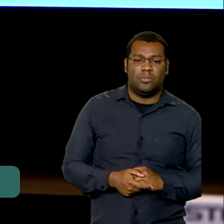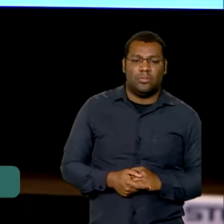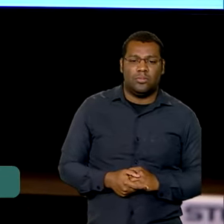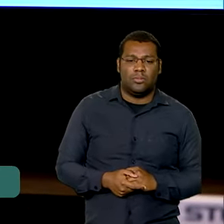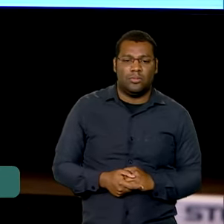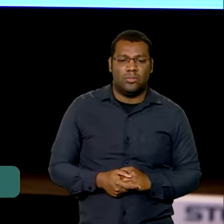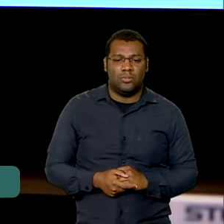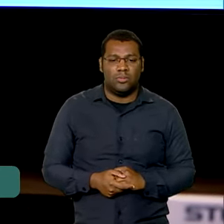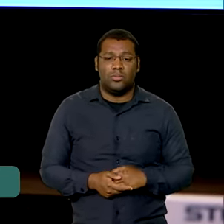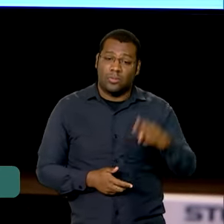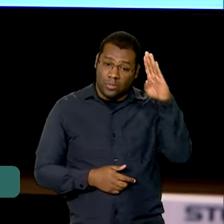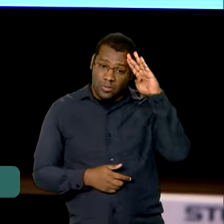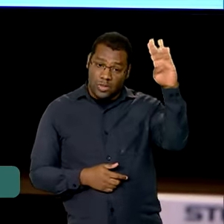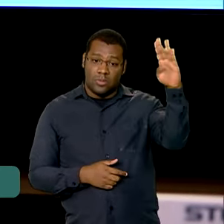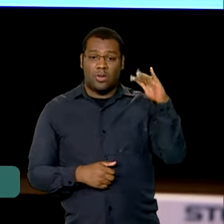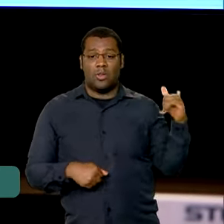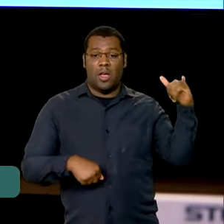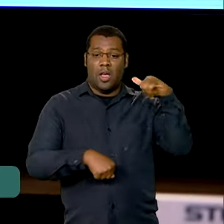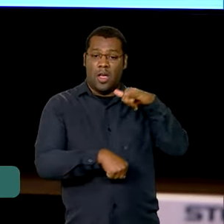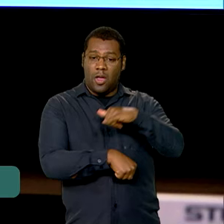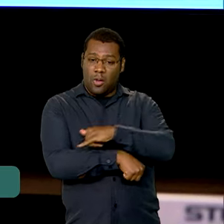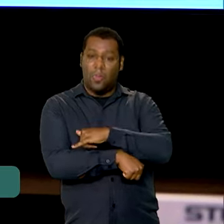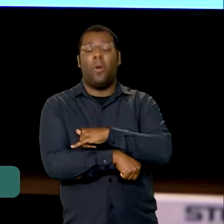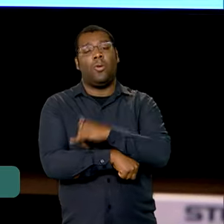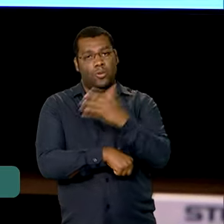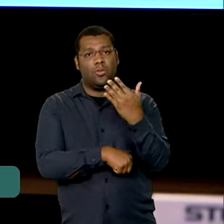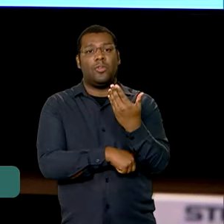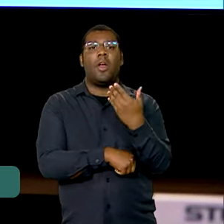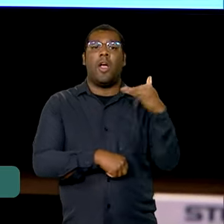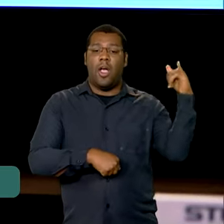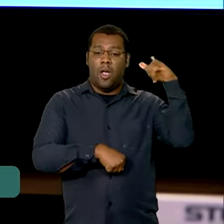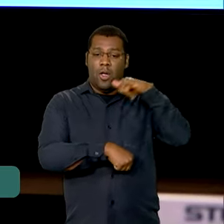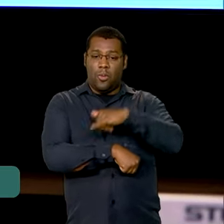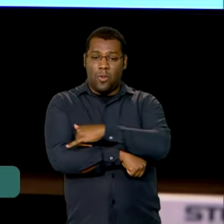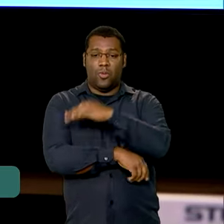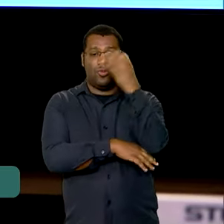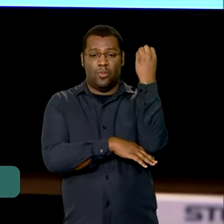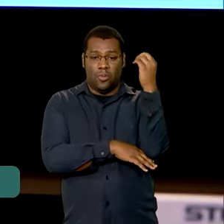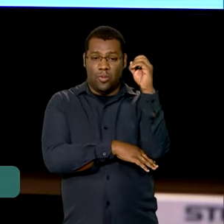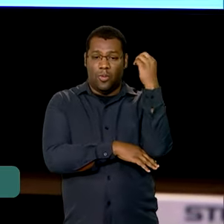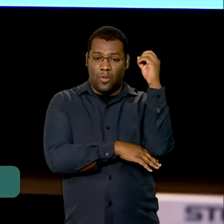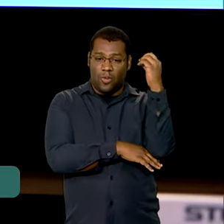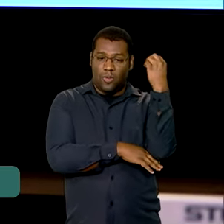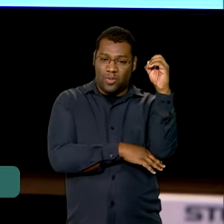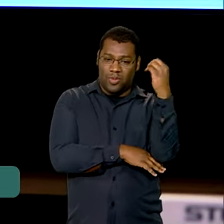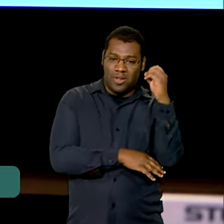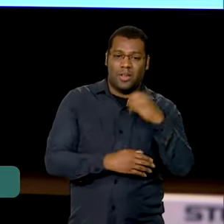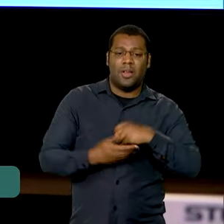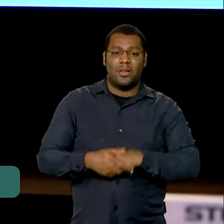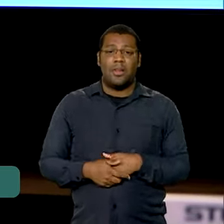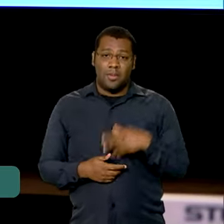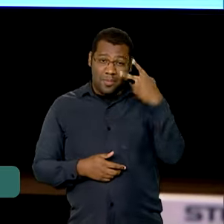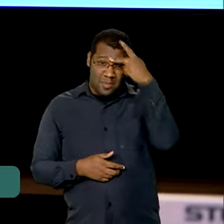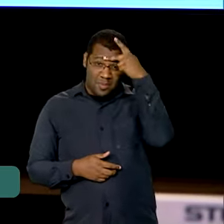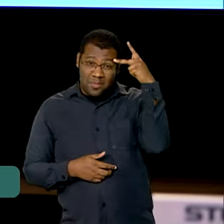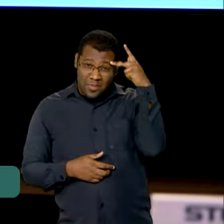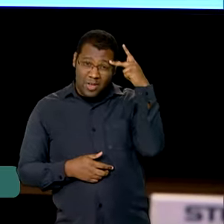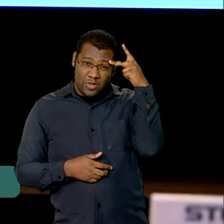inoperação dos principais aeroportos, especialmente o Salgado Filho em Porto Alegre, que era o aeroporto que recebia mais turistas